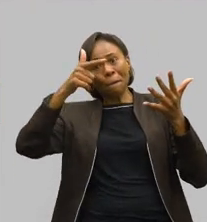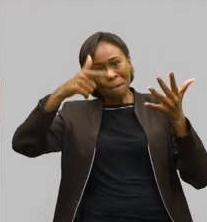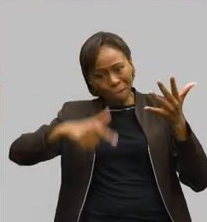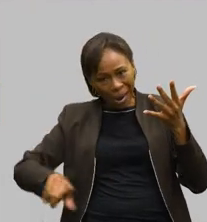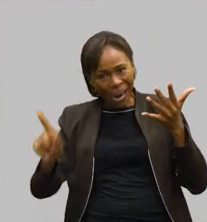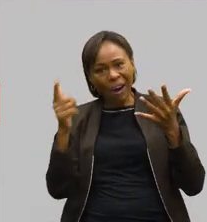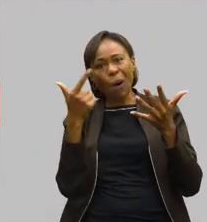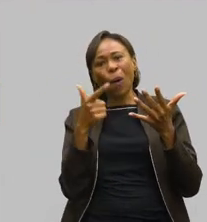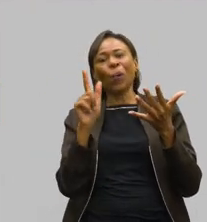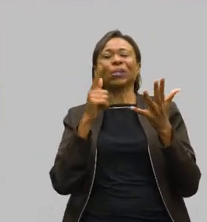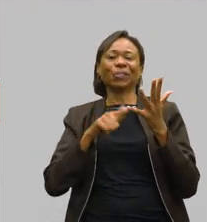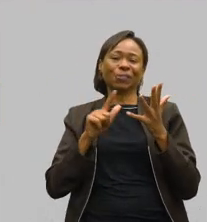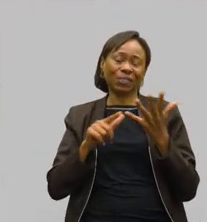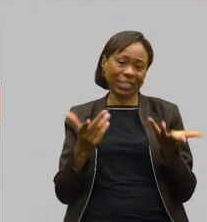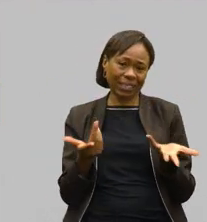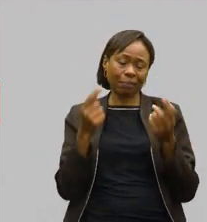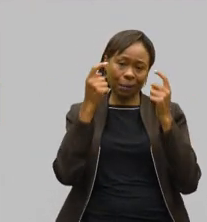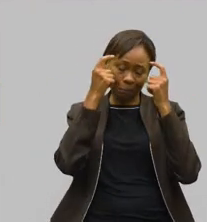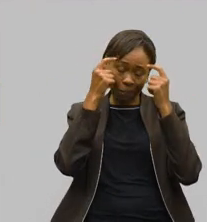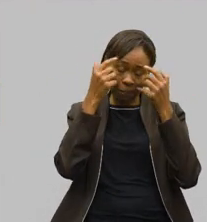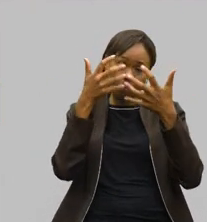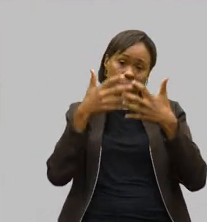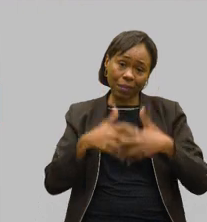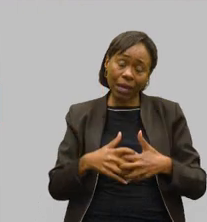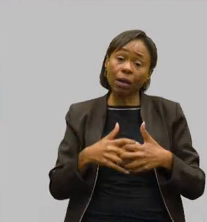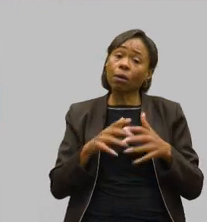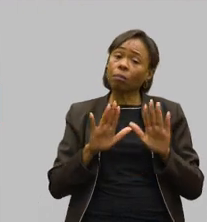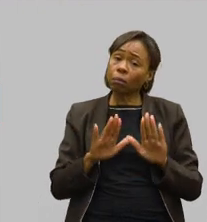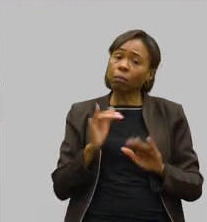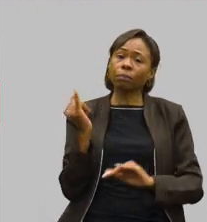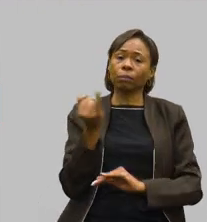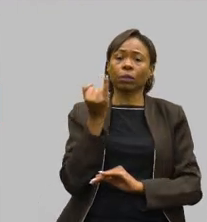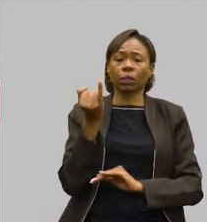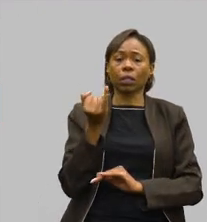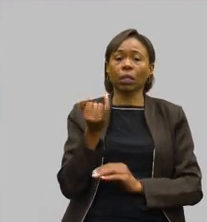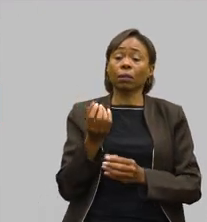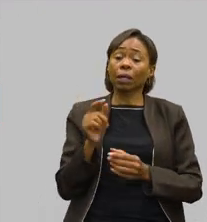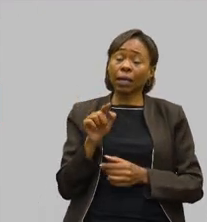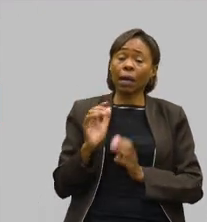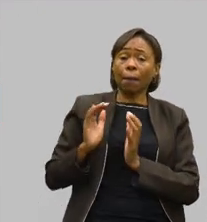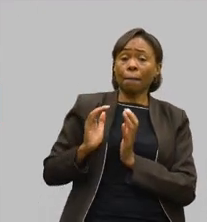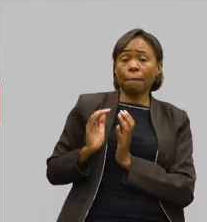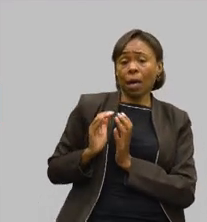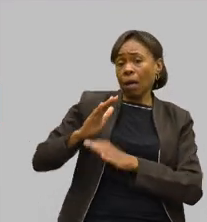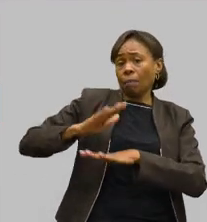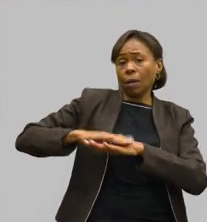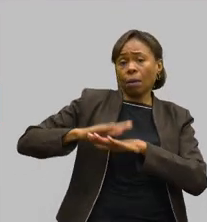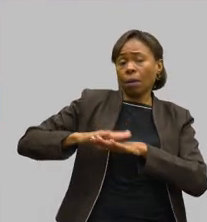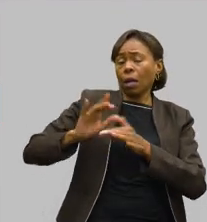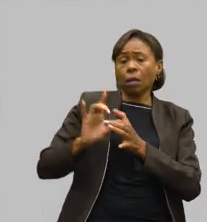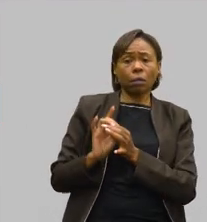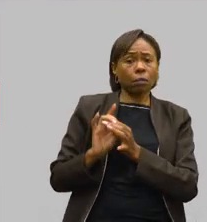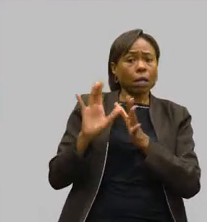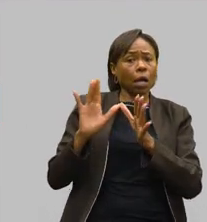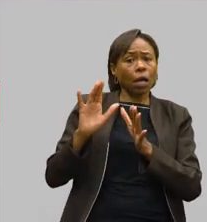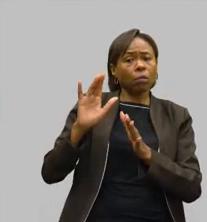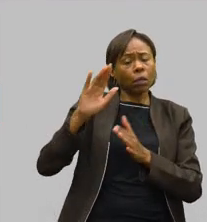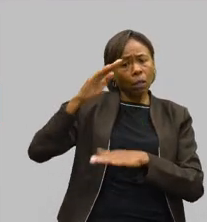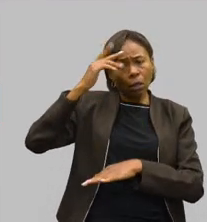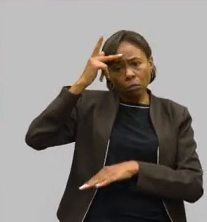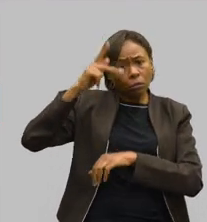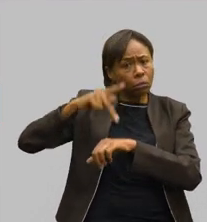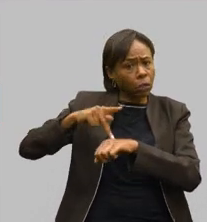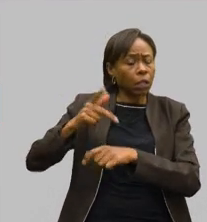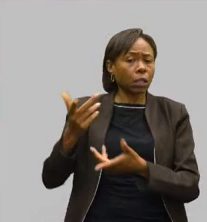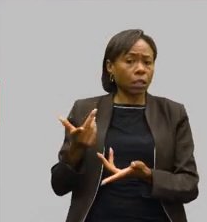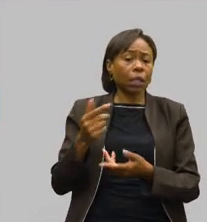mas é de grande relevância para que a gente dê autonomia às APAES e a própria secretaria, talvez, para que ela possa